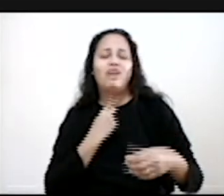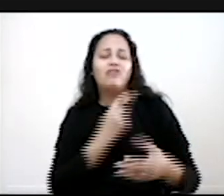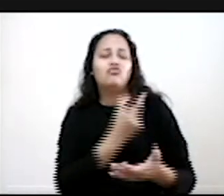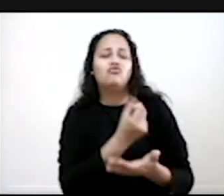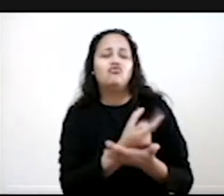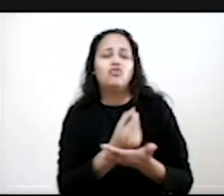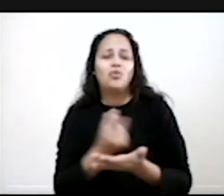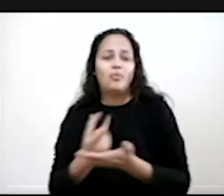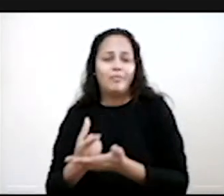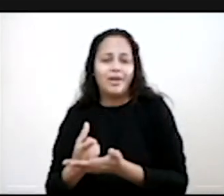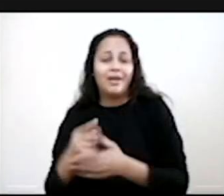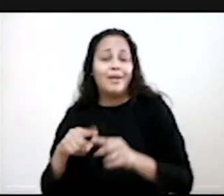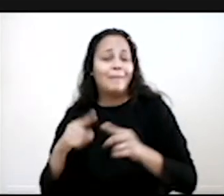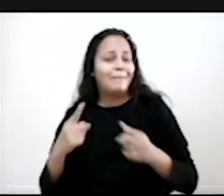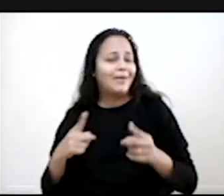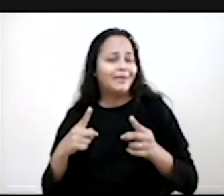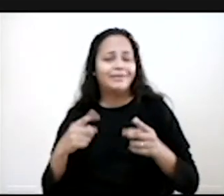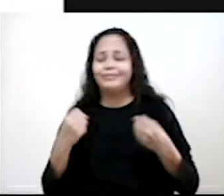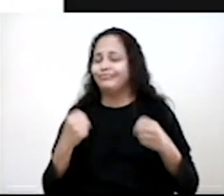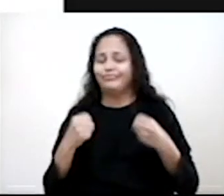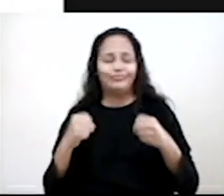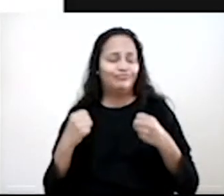comprar e, muitas vezes, sem precisar.